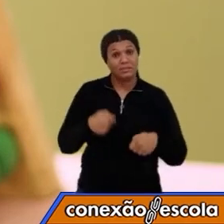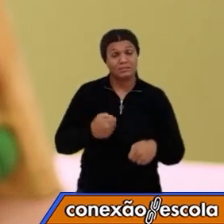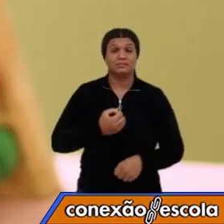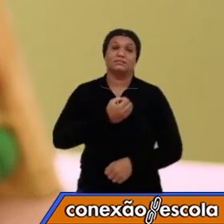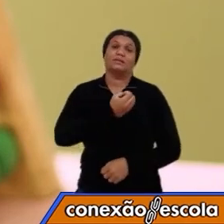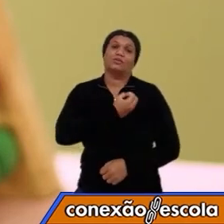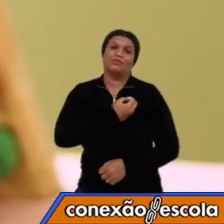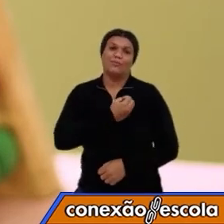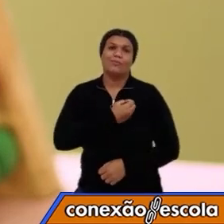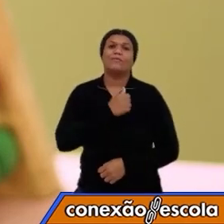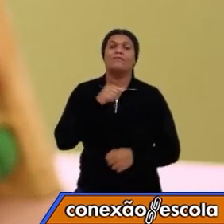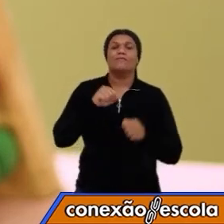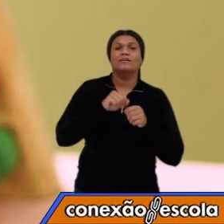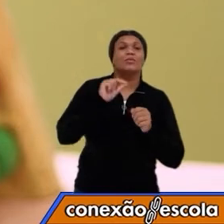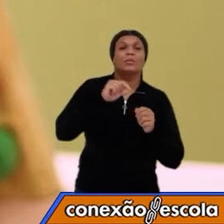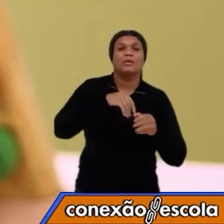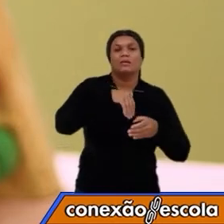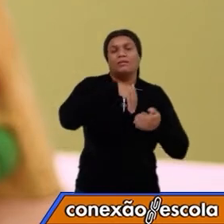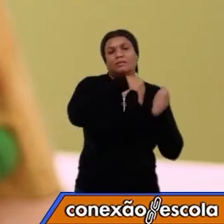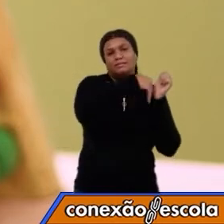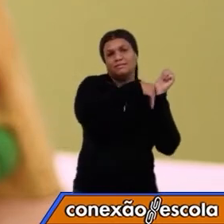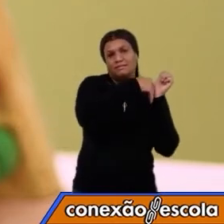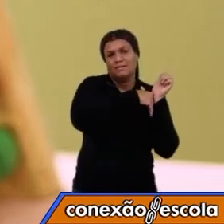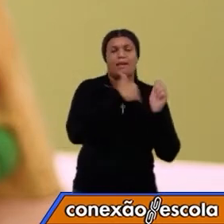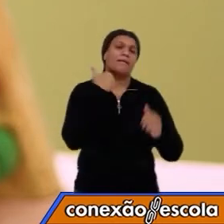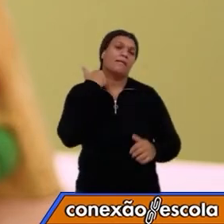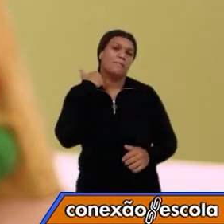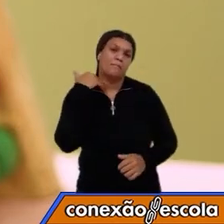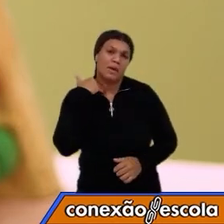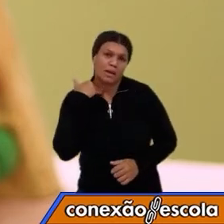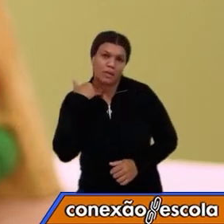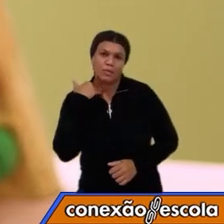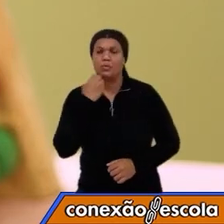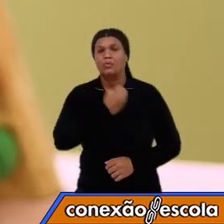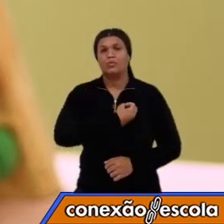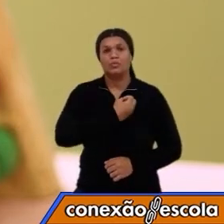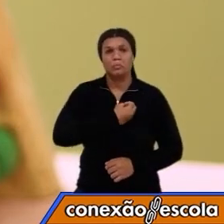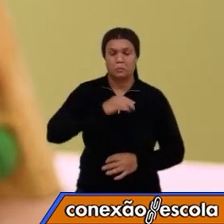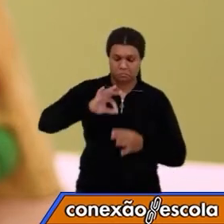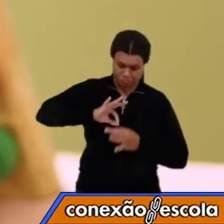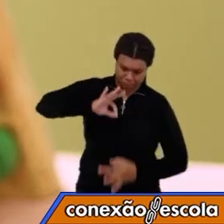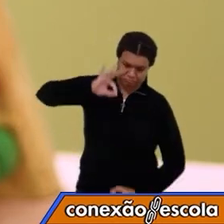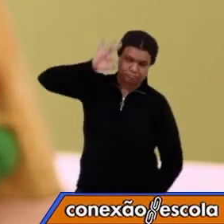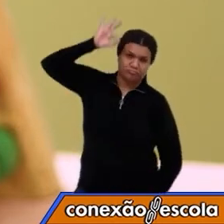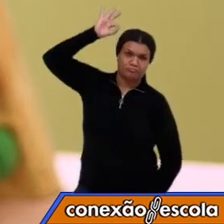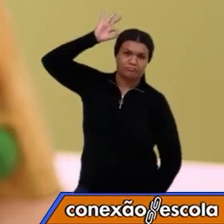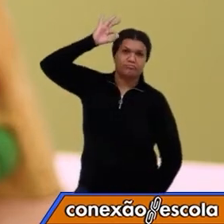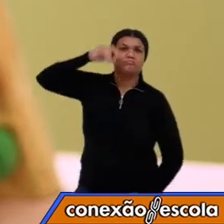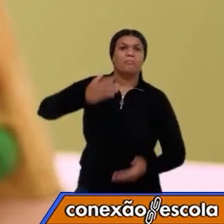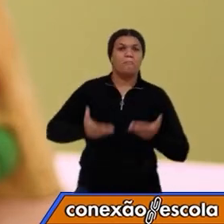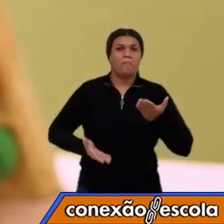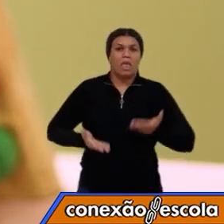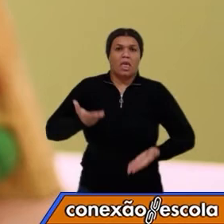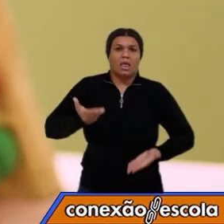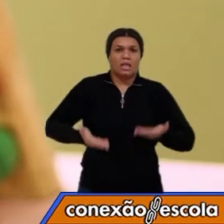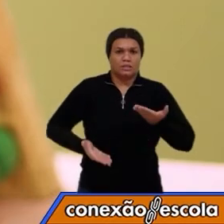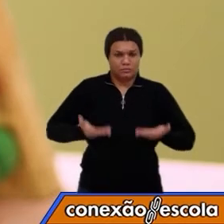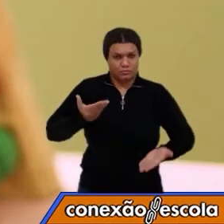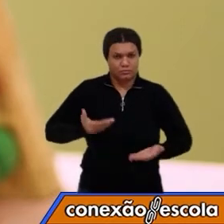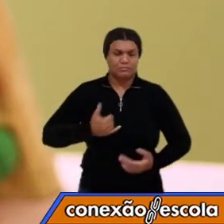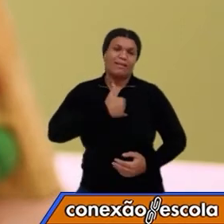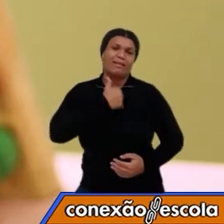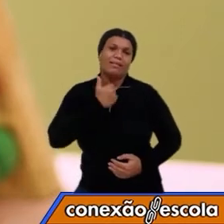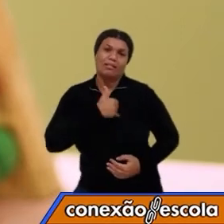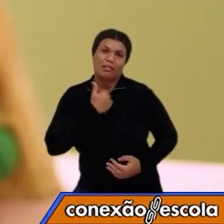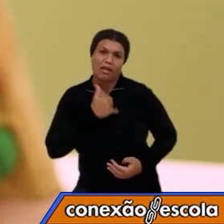senha no banco. Os números estão marcando a medida da nossa altura, do nosso peso, da nossa